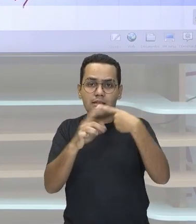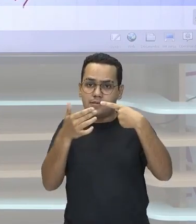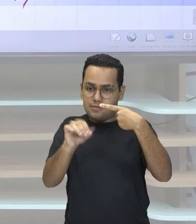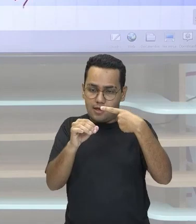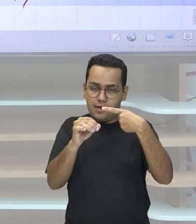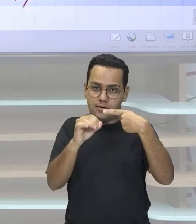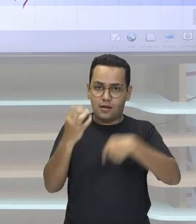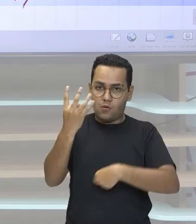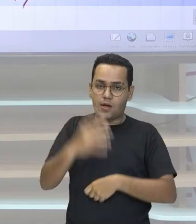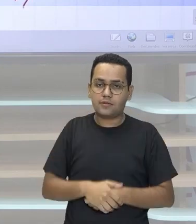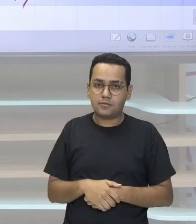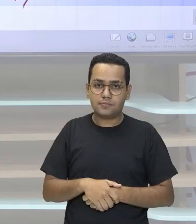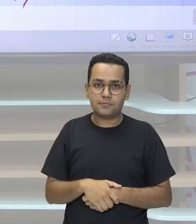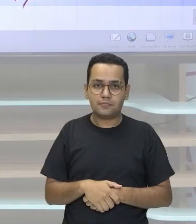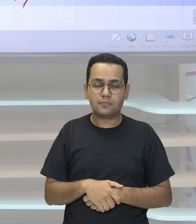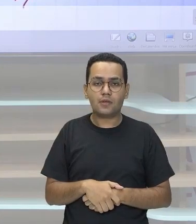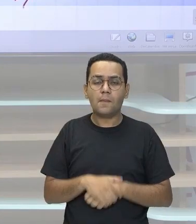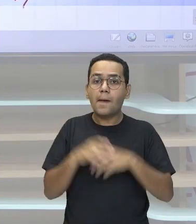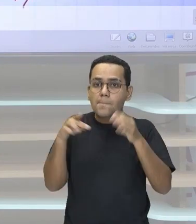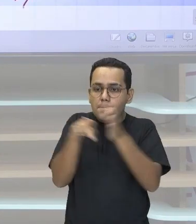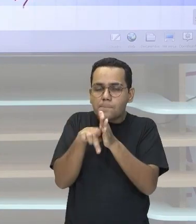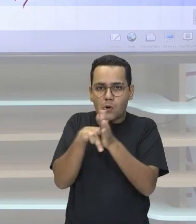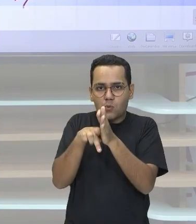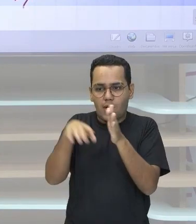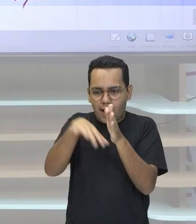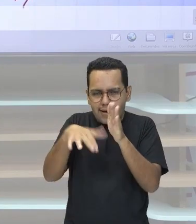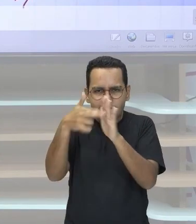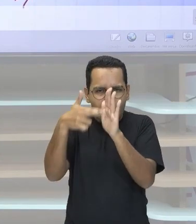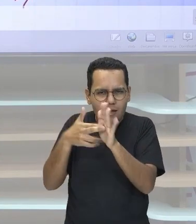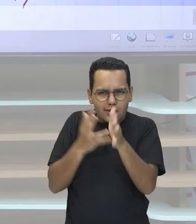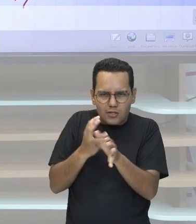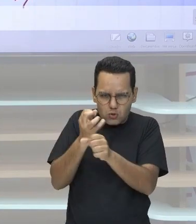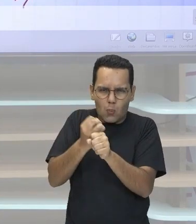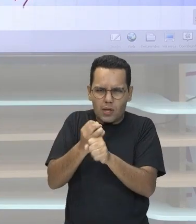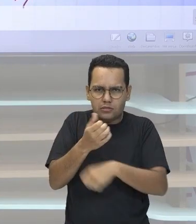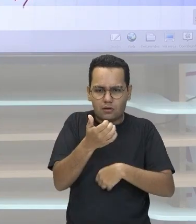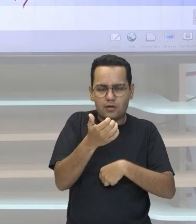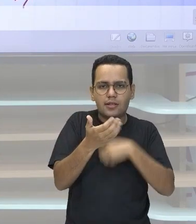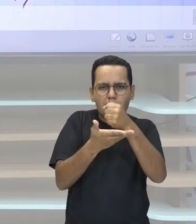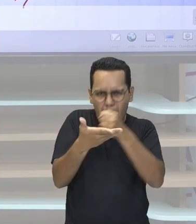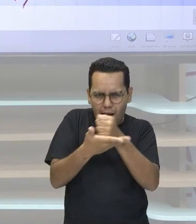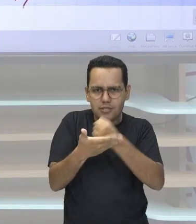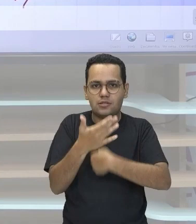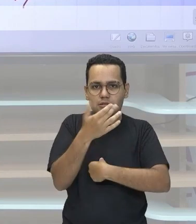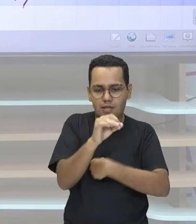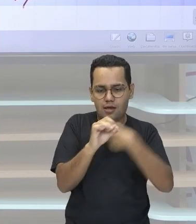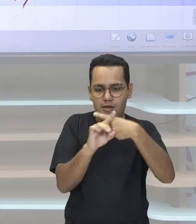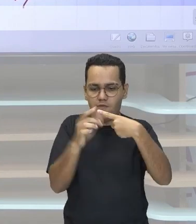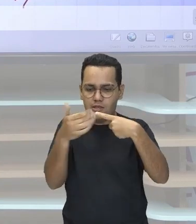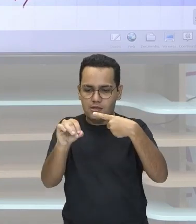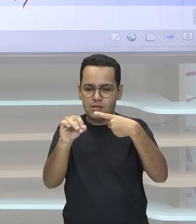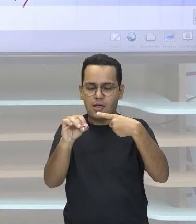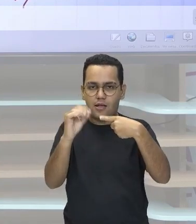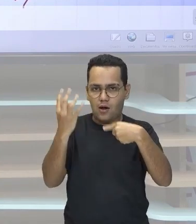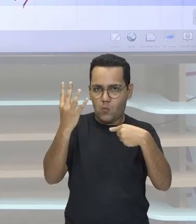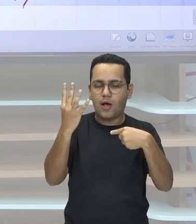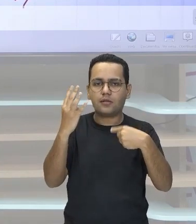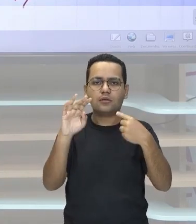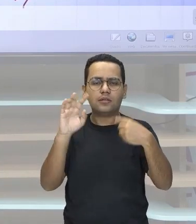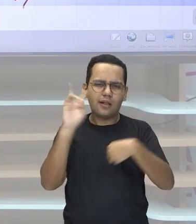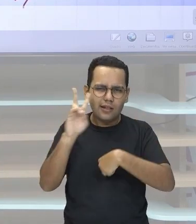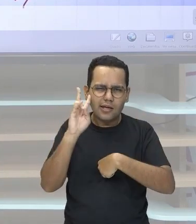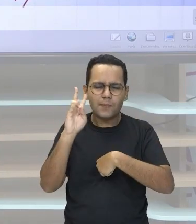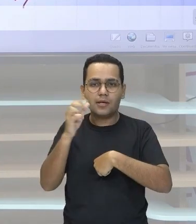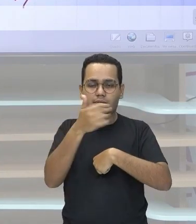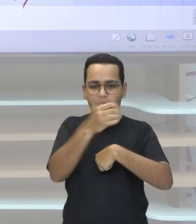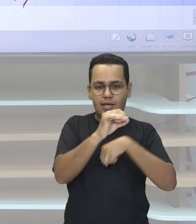base Repete a base Somos expoentes Aí sim Aí esse número Foi multiplicado Pelo valor que estava na frente Ele passou a ser Aquele valor